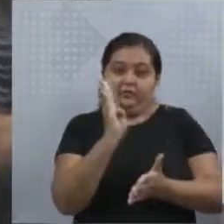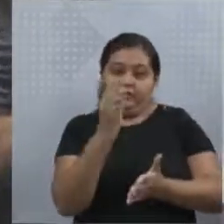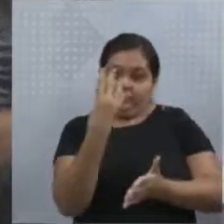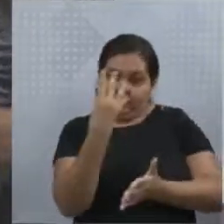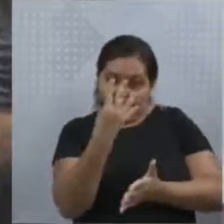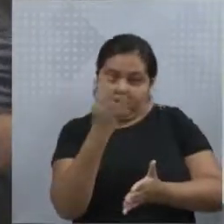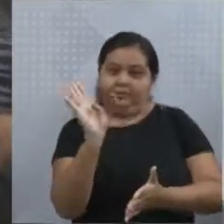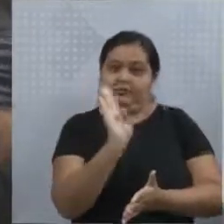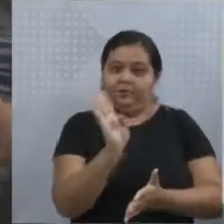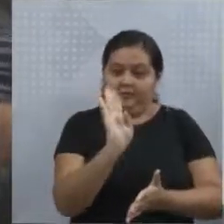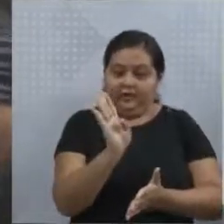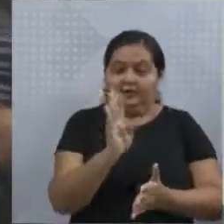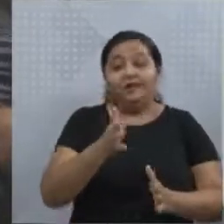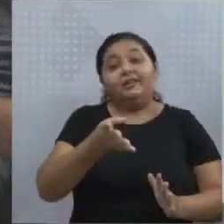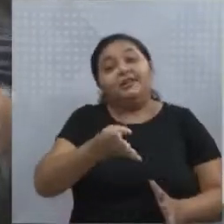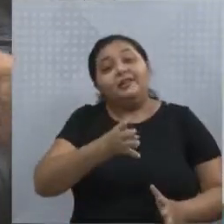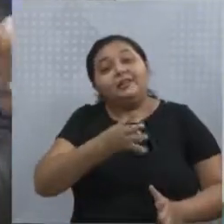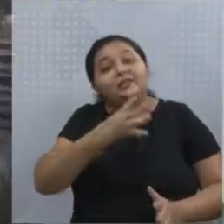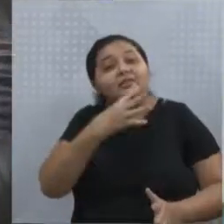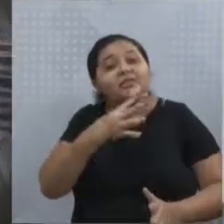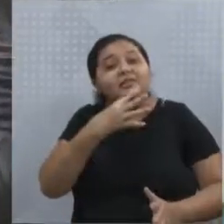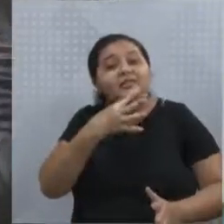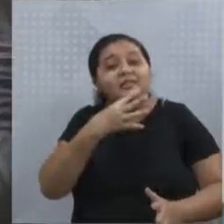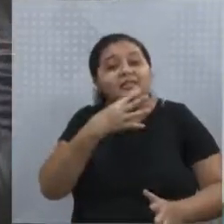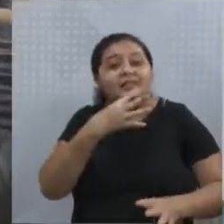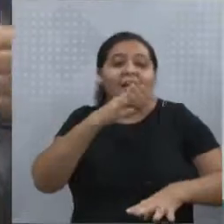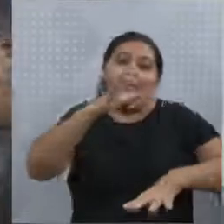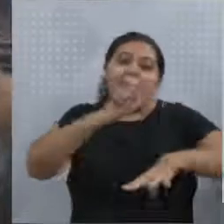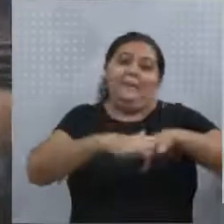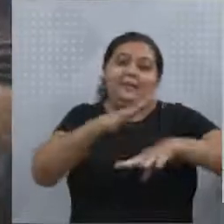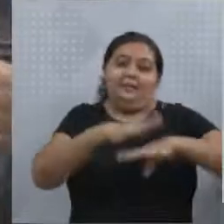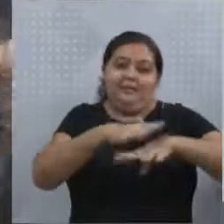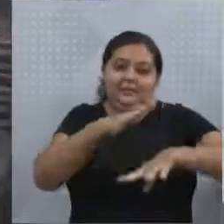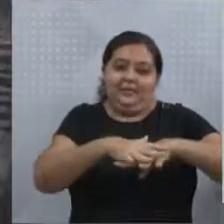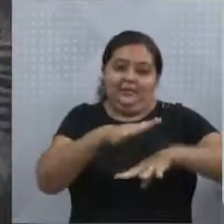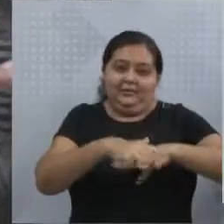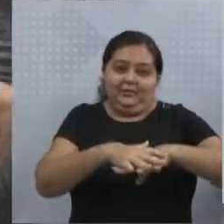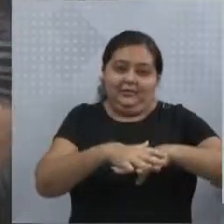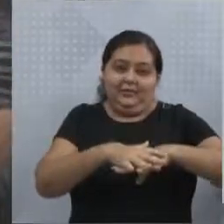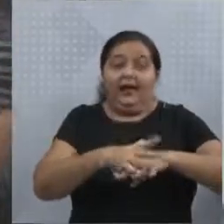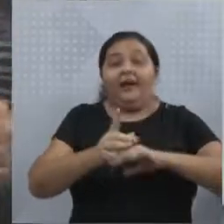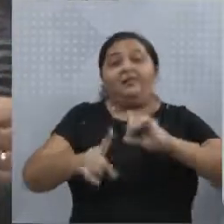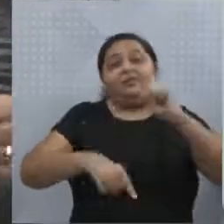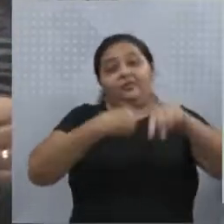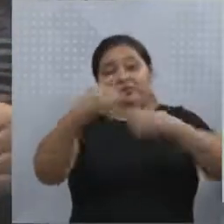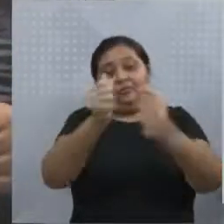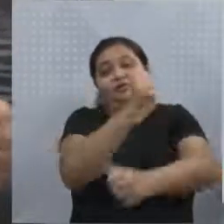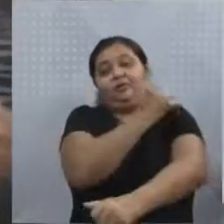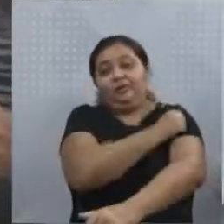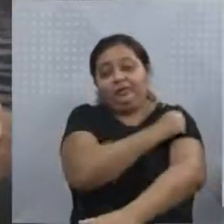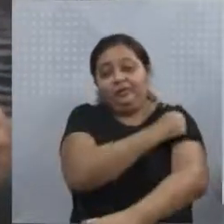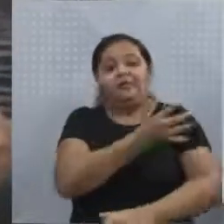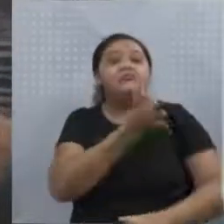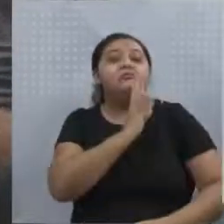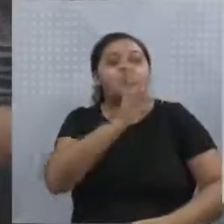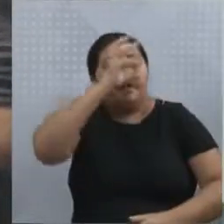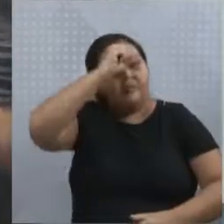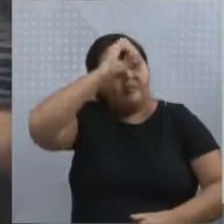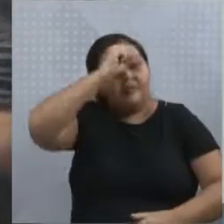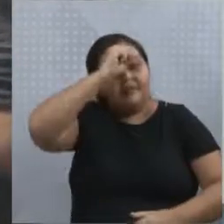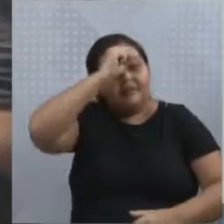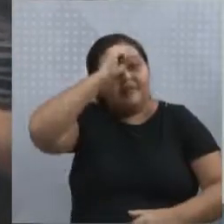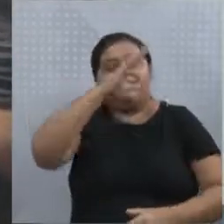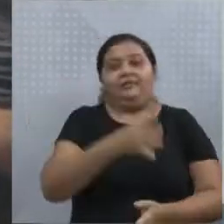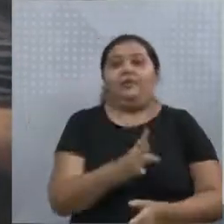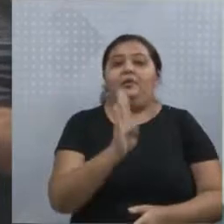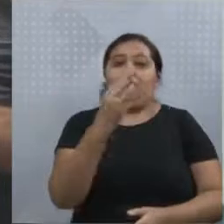já que o mesmo precisa de conhecimentos de matemática, os quais os alunos só terão acesso no quarto bimestre. Em conversão com o